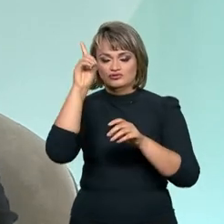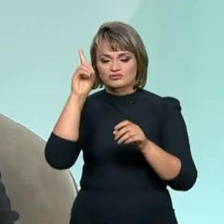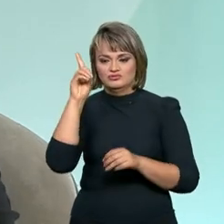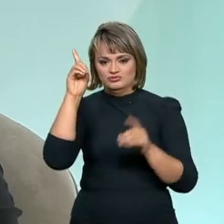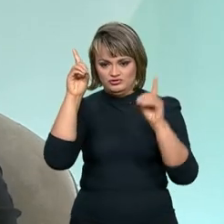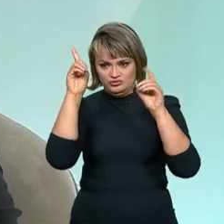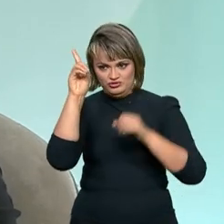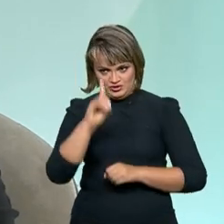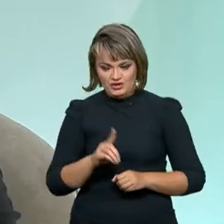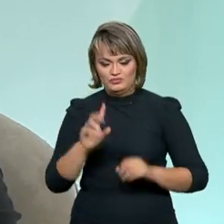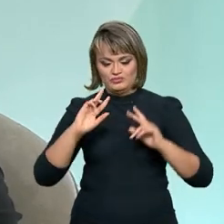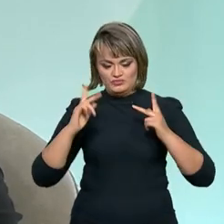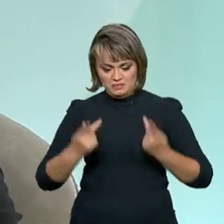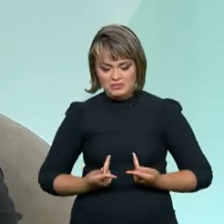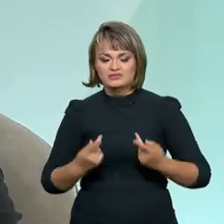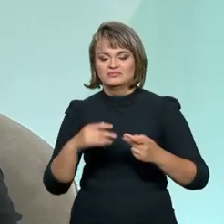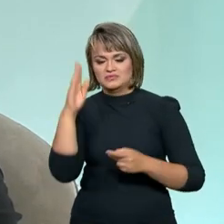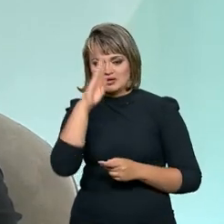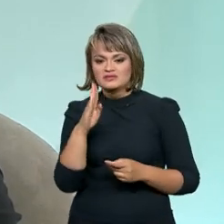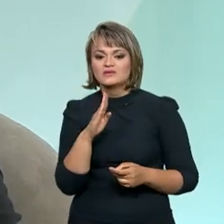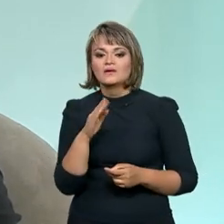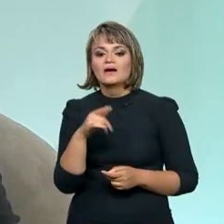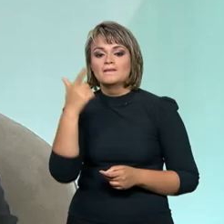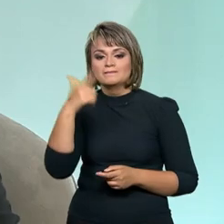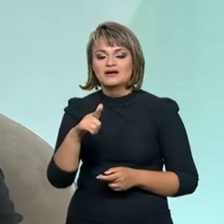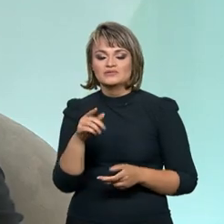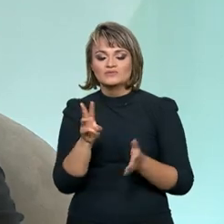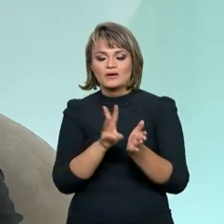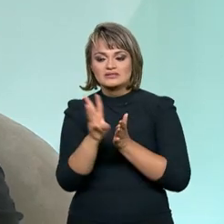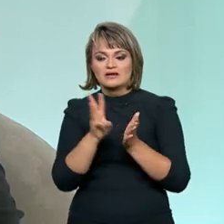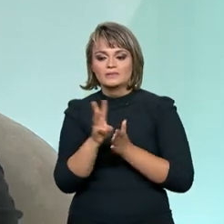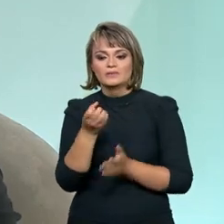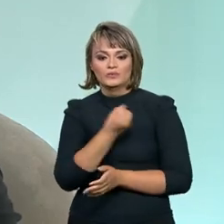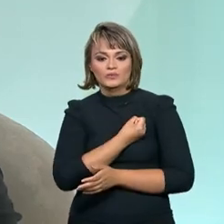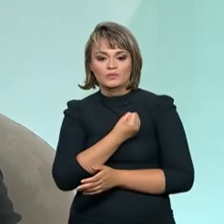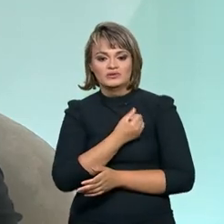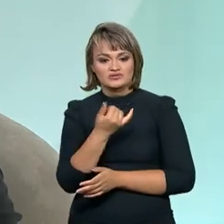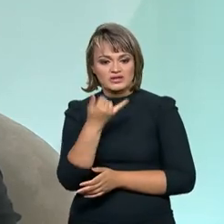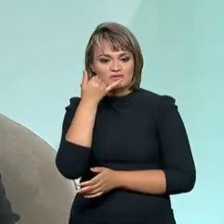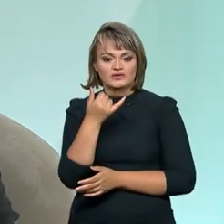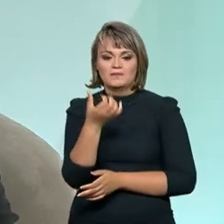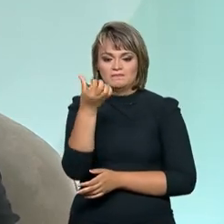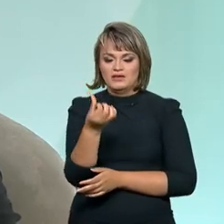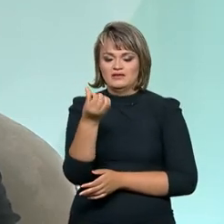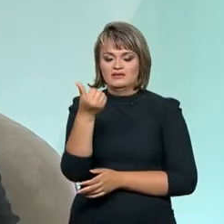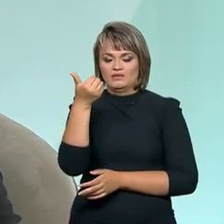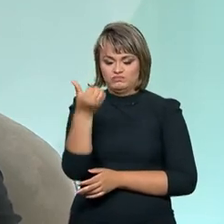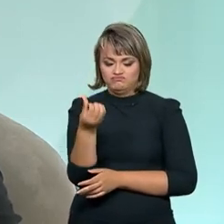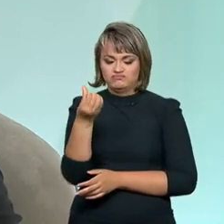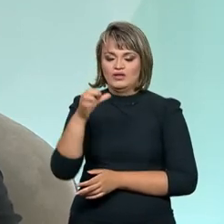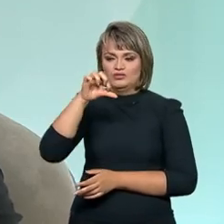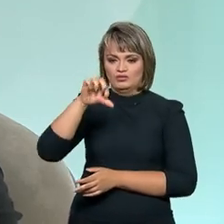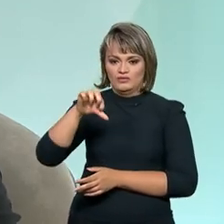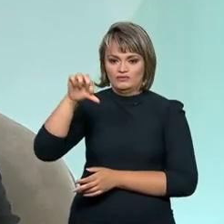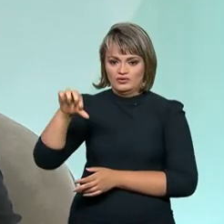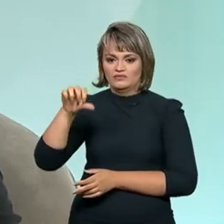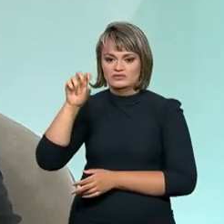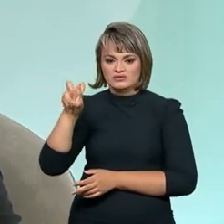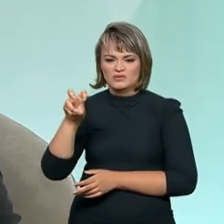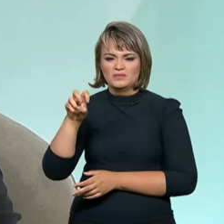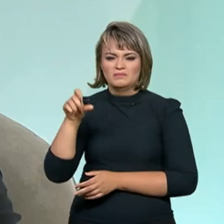WhatsApp, que nós temos um número que é 6199-656